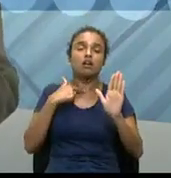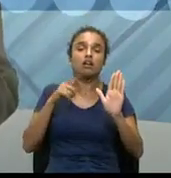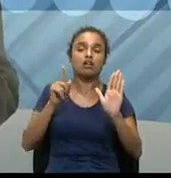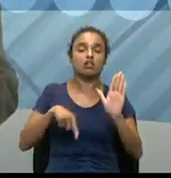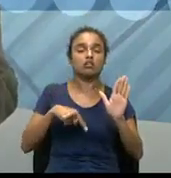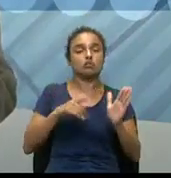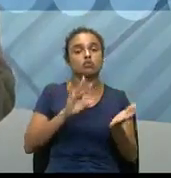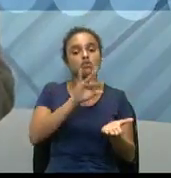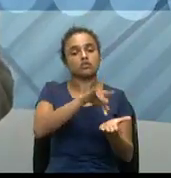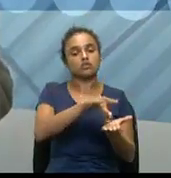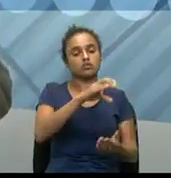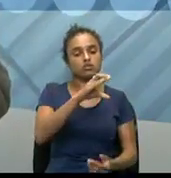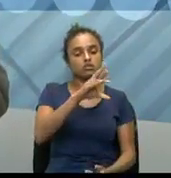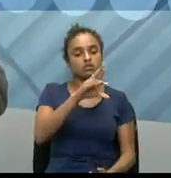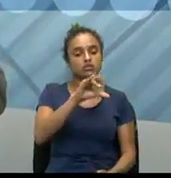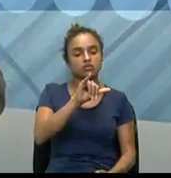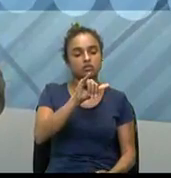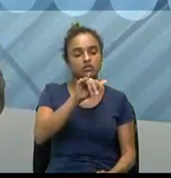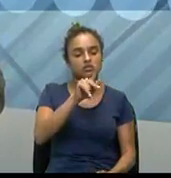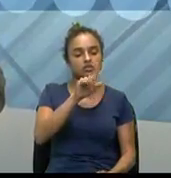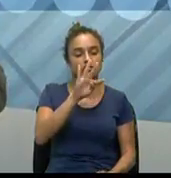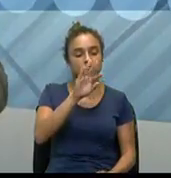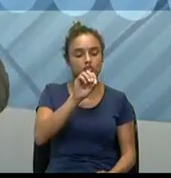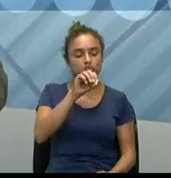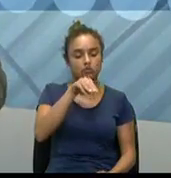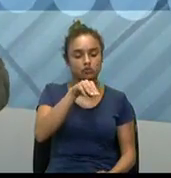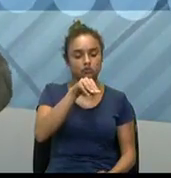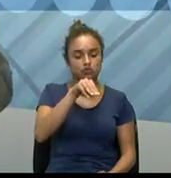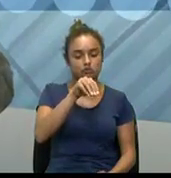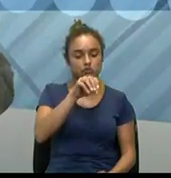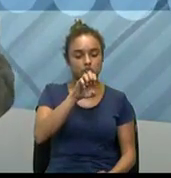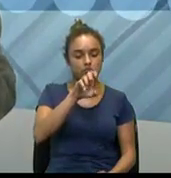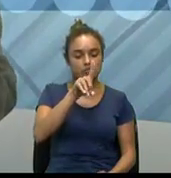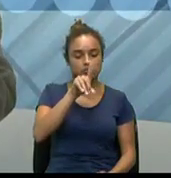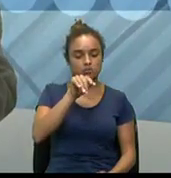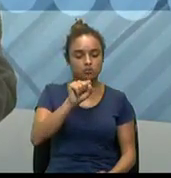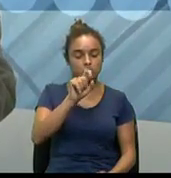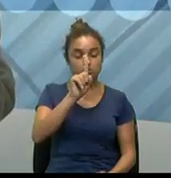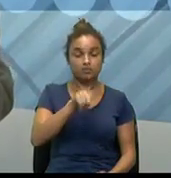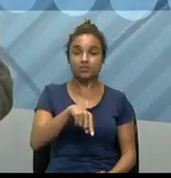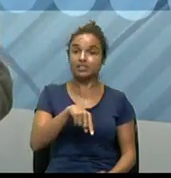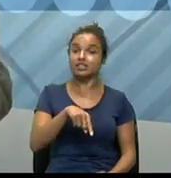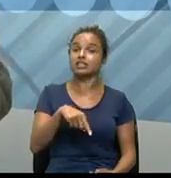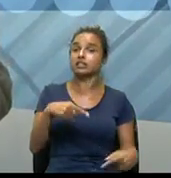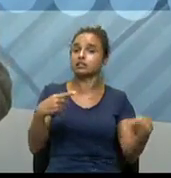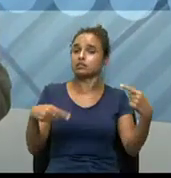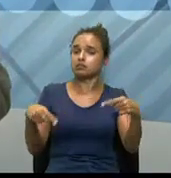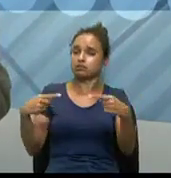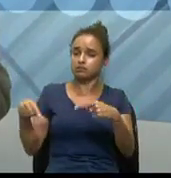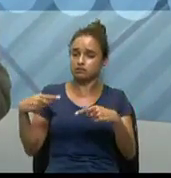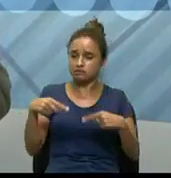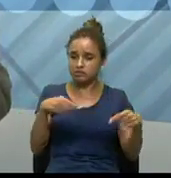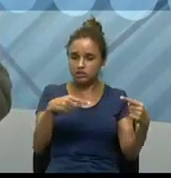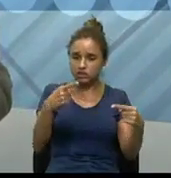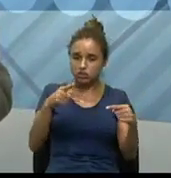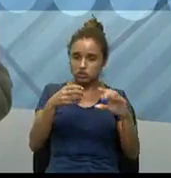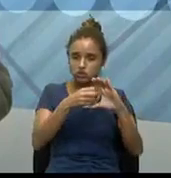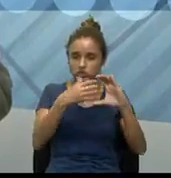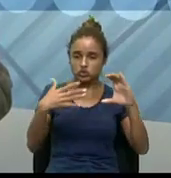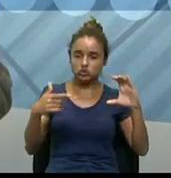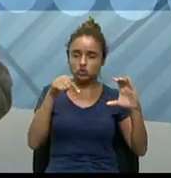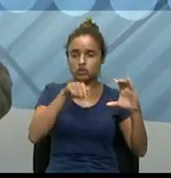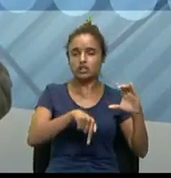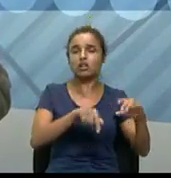formalizar a criptomoeda, né, então, a grande polêmica da criptomoeda em função de suas características,